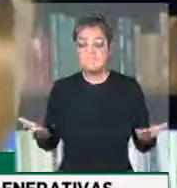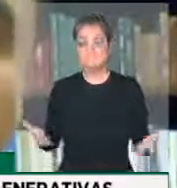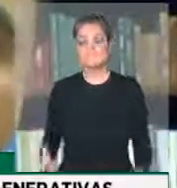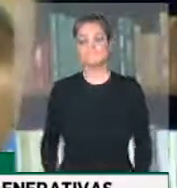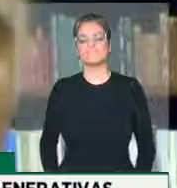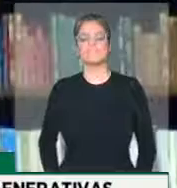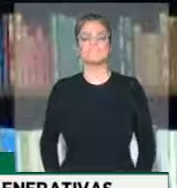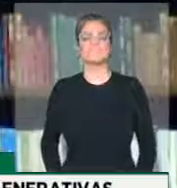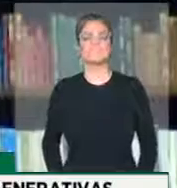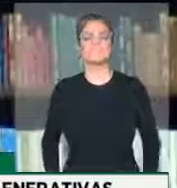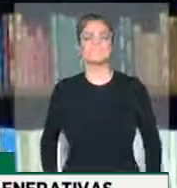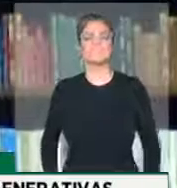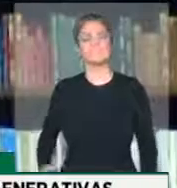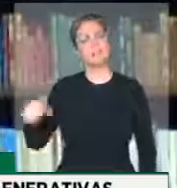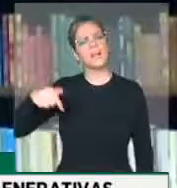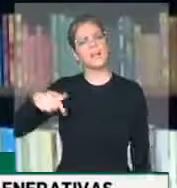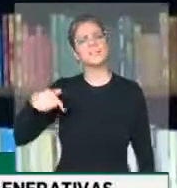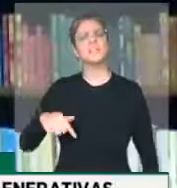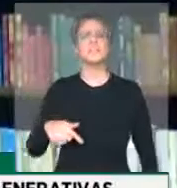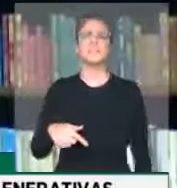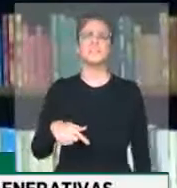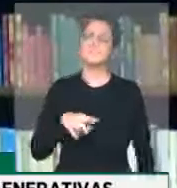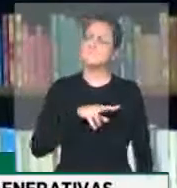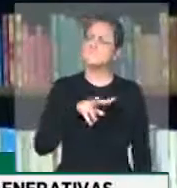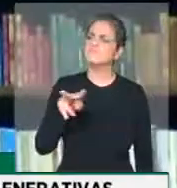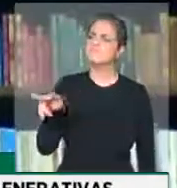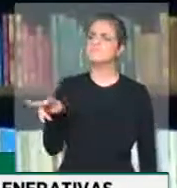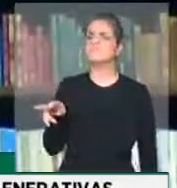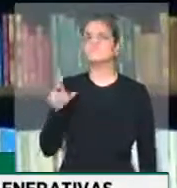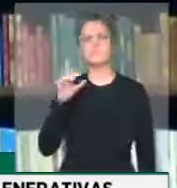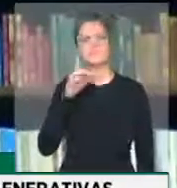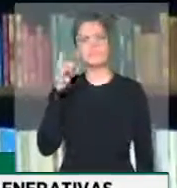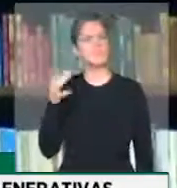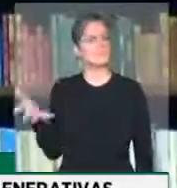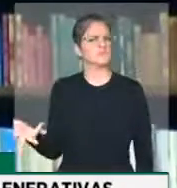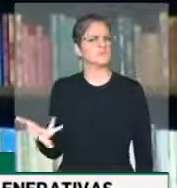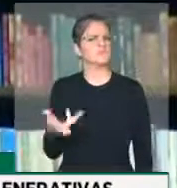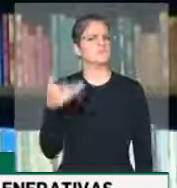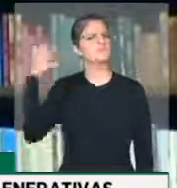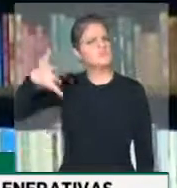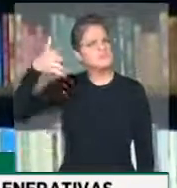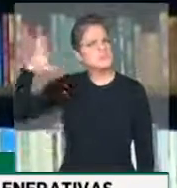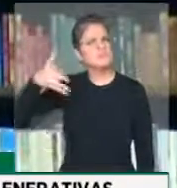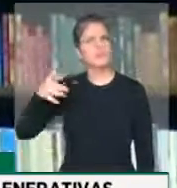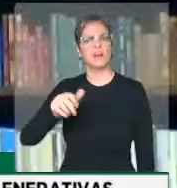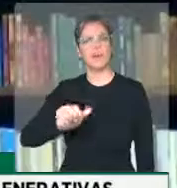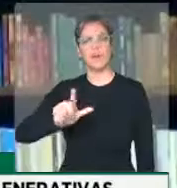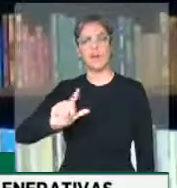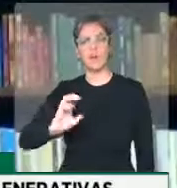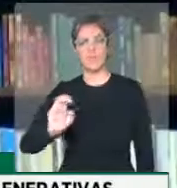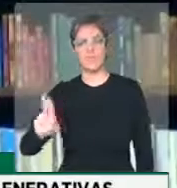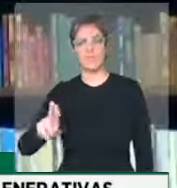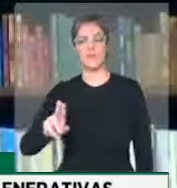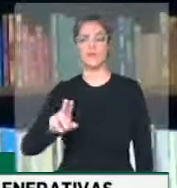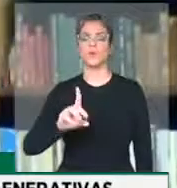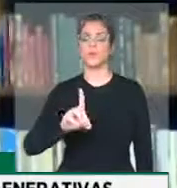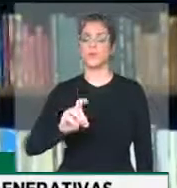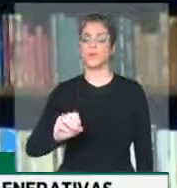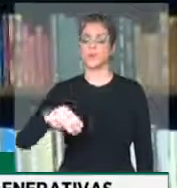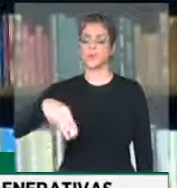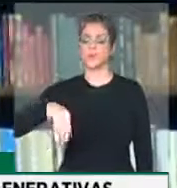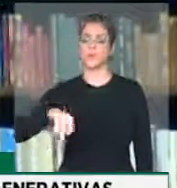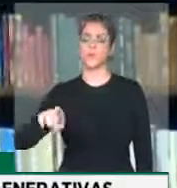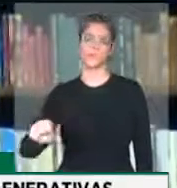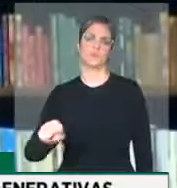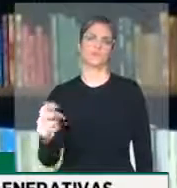descortinada pelos competentes deputados Alceu Moreira e deputado Domingos Sábio, que eu muito